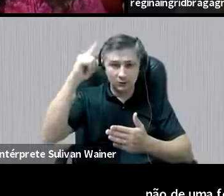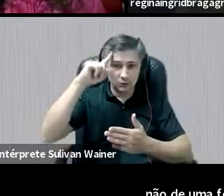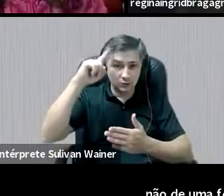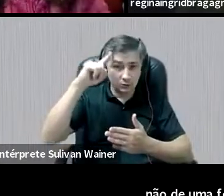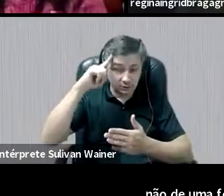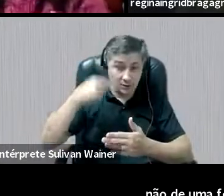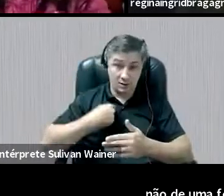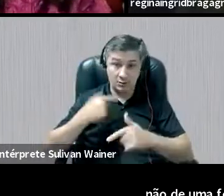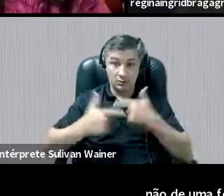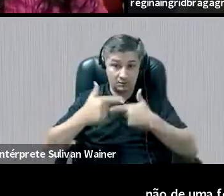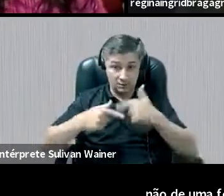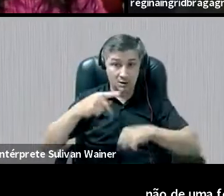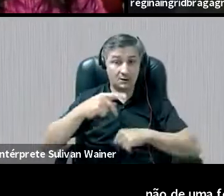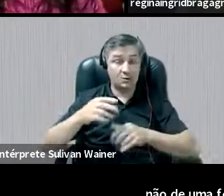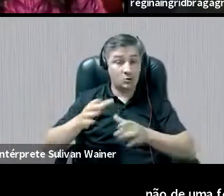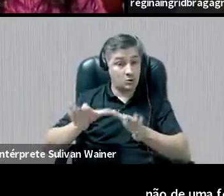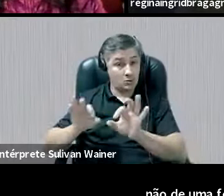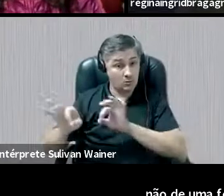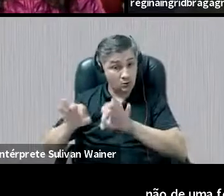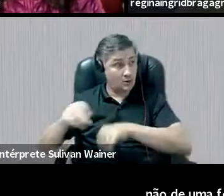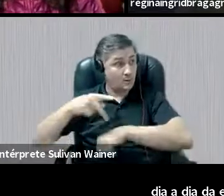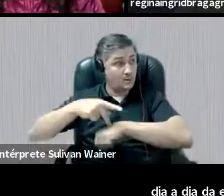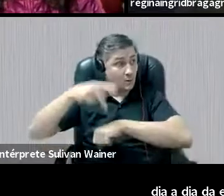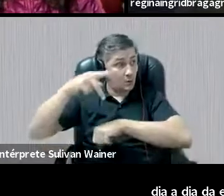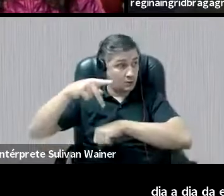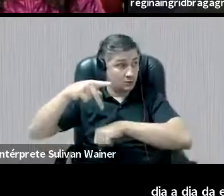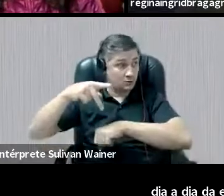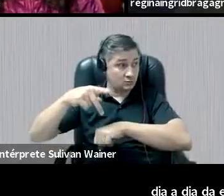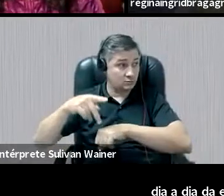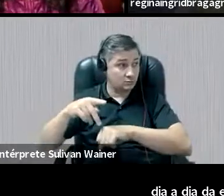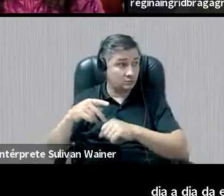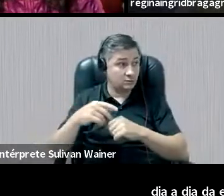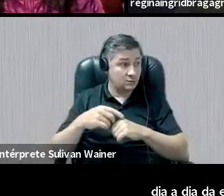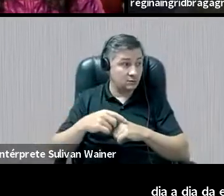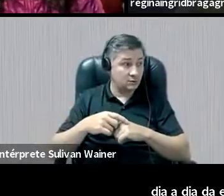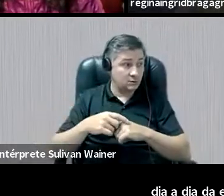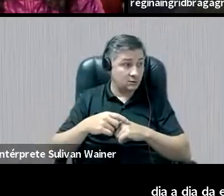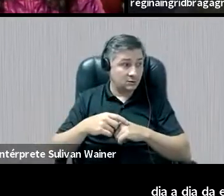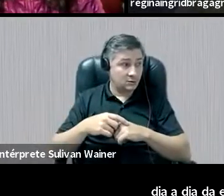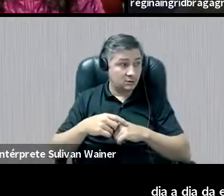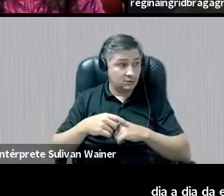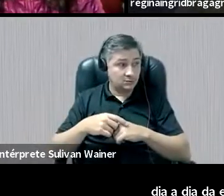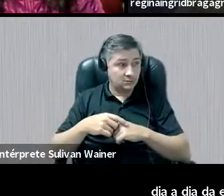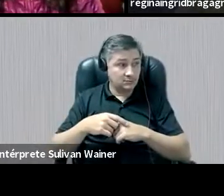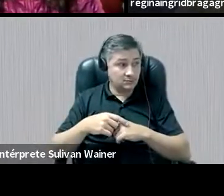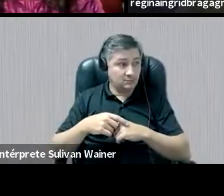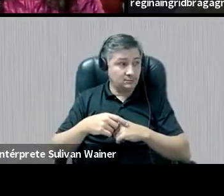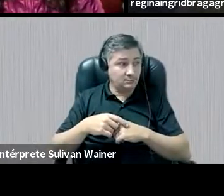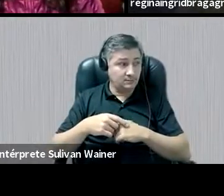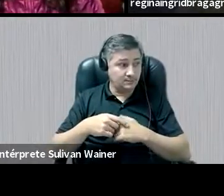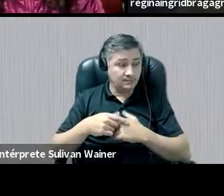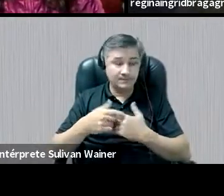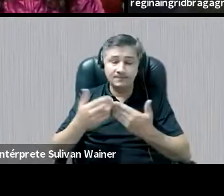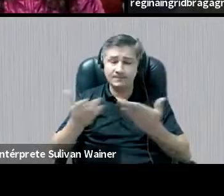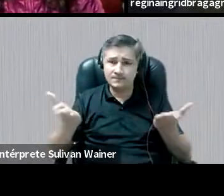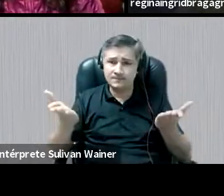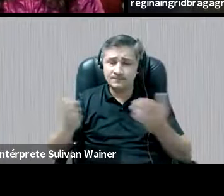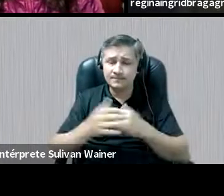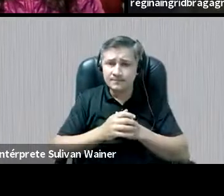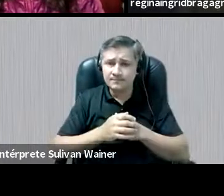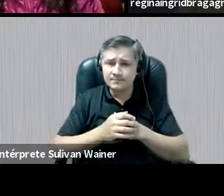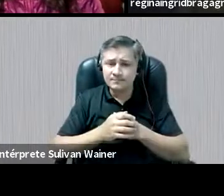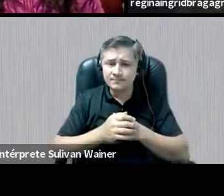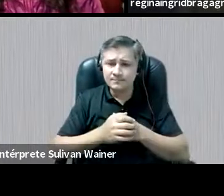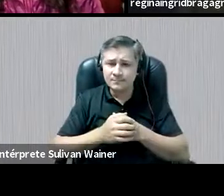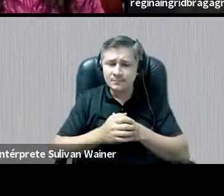programa de pós-graduação em educação, trabalho, inclusive, com uma disciplina, que é a história da educação, né? E, para mim, muitas